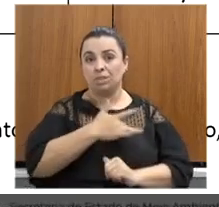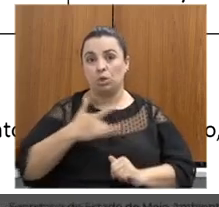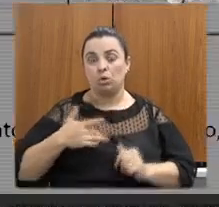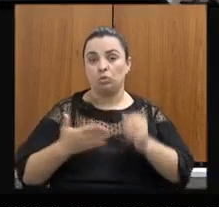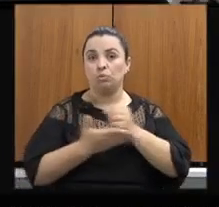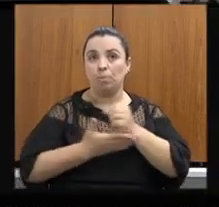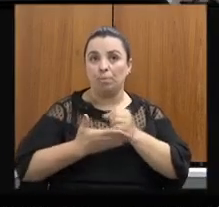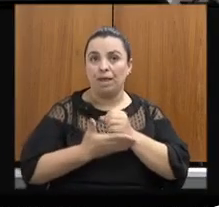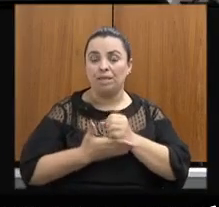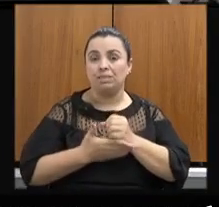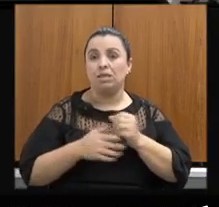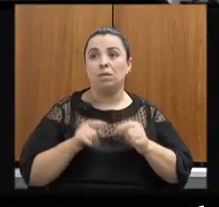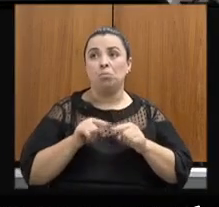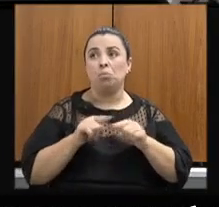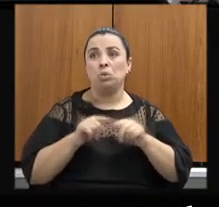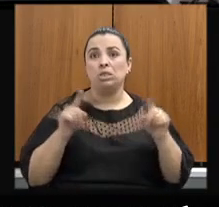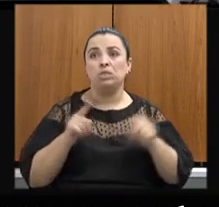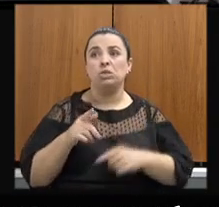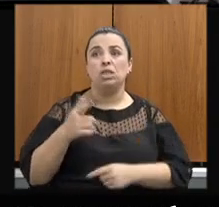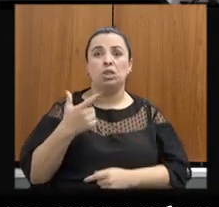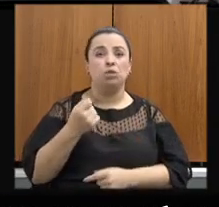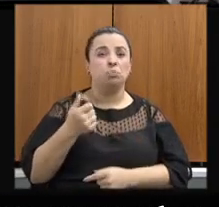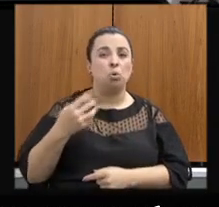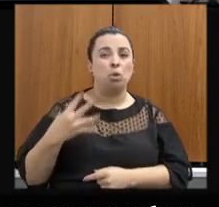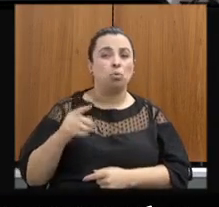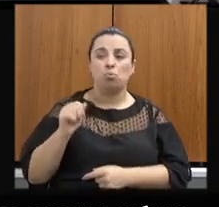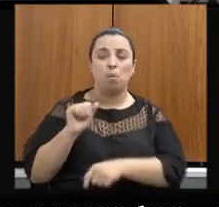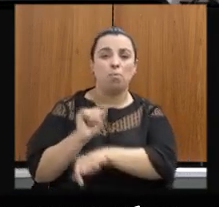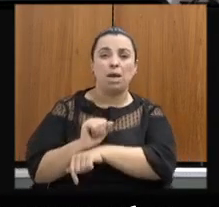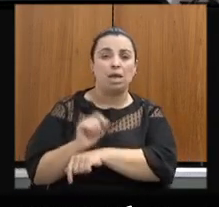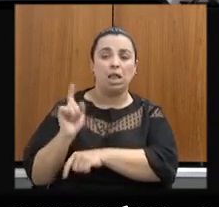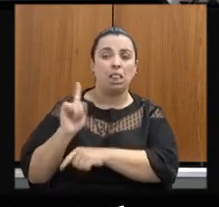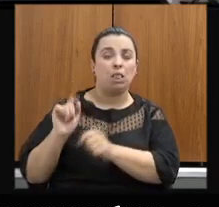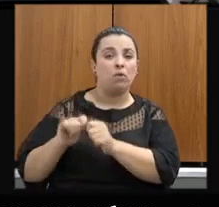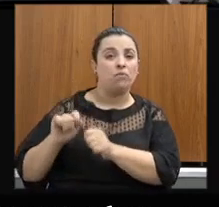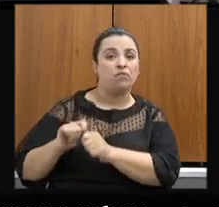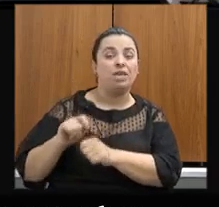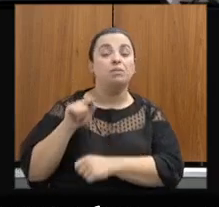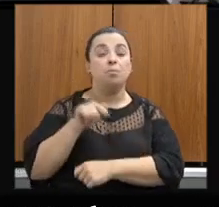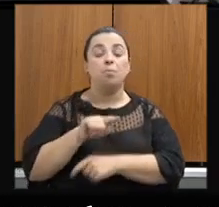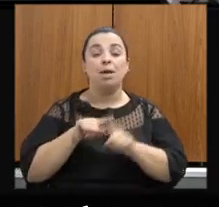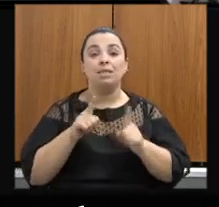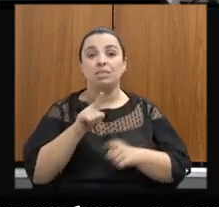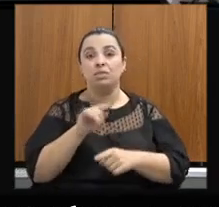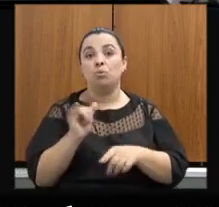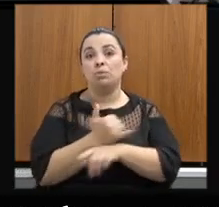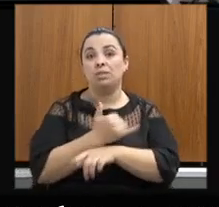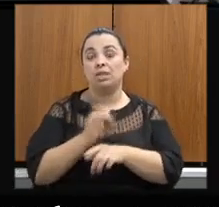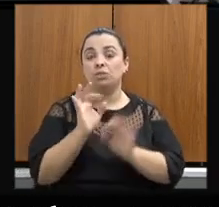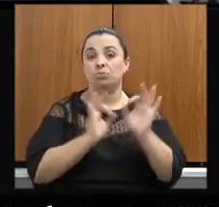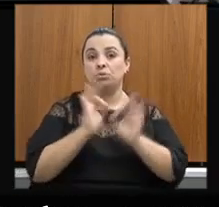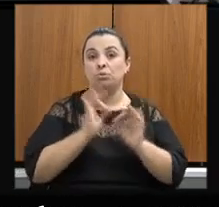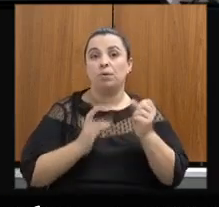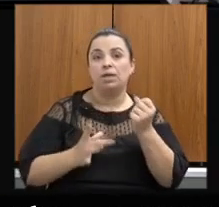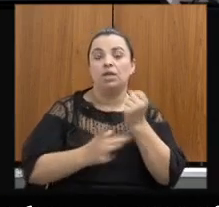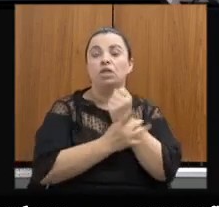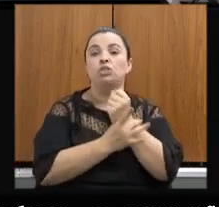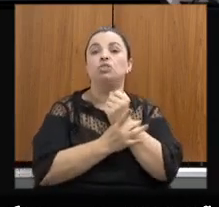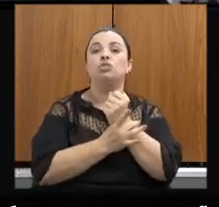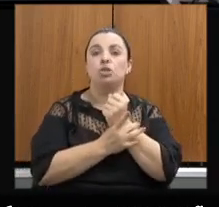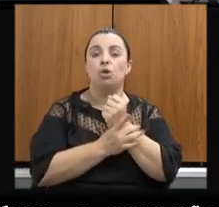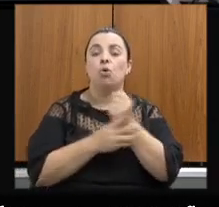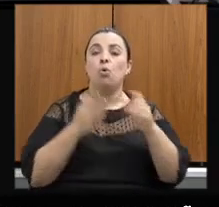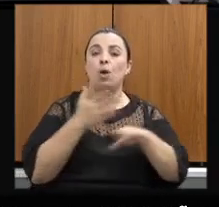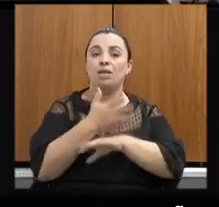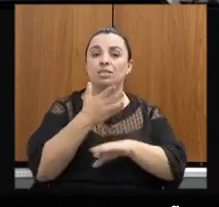que não havia sido feito pelo governo, e é um instrumento de planejamento para garantir a universalização do acesso ao saneamento